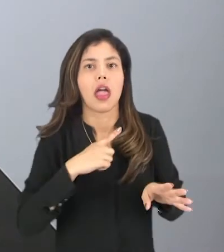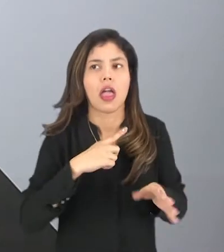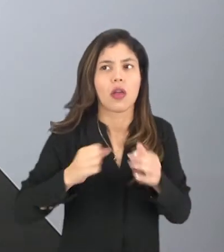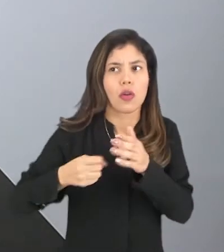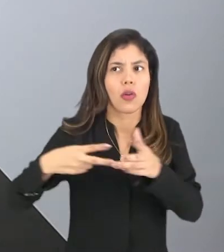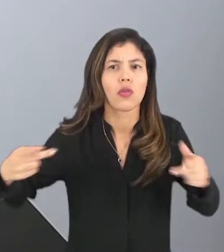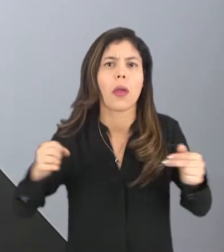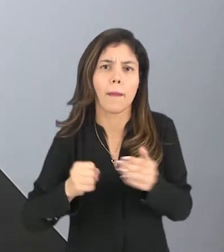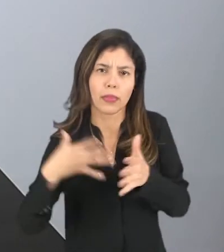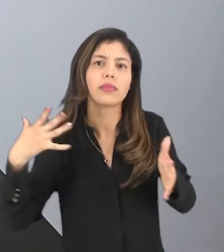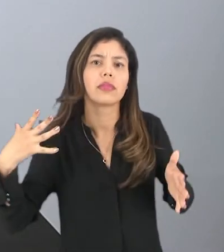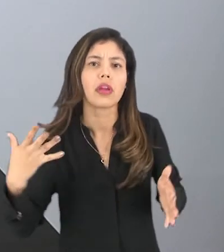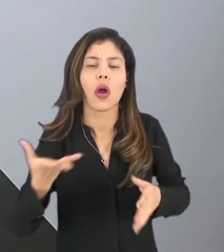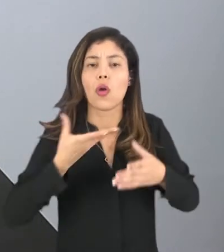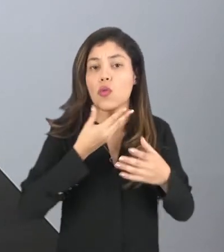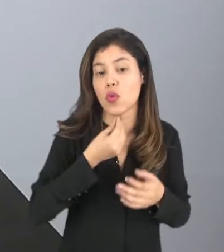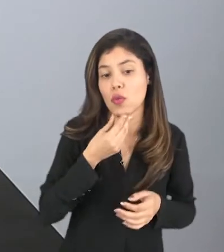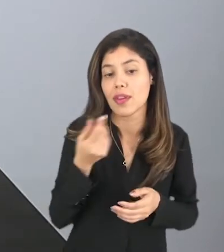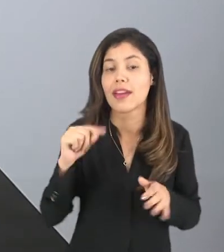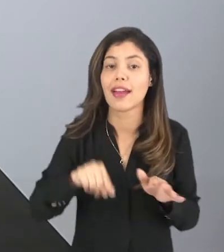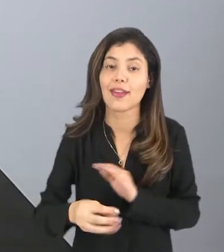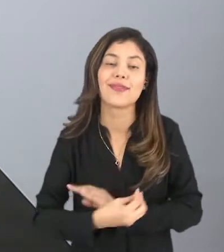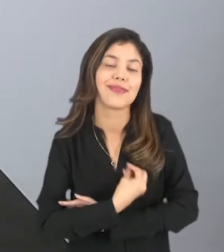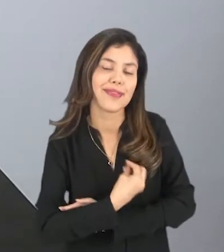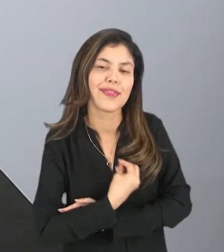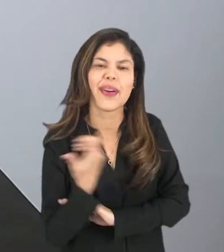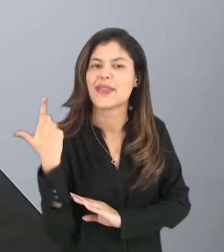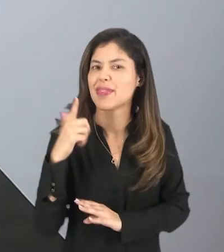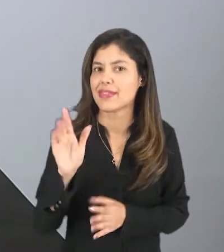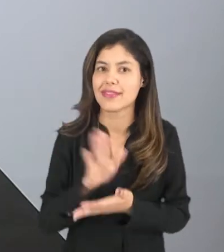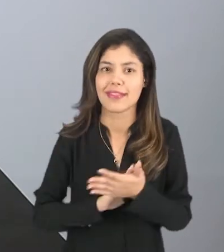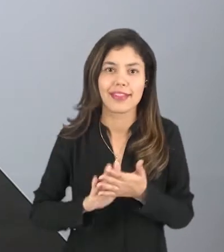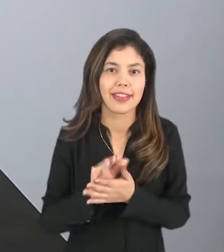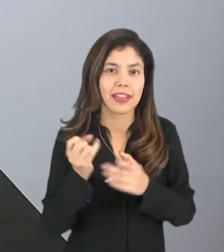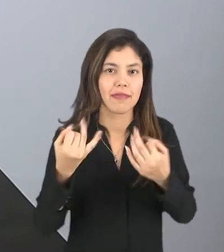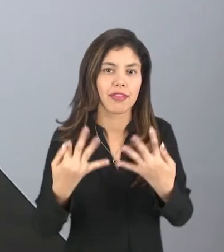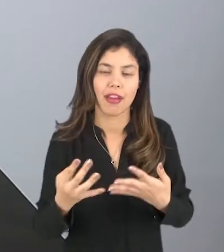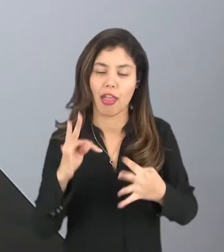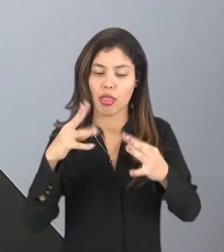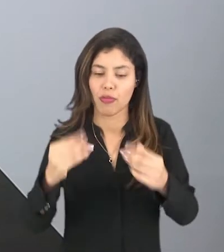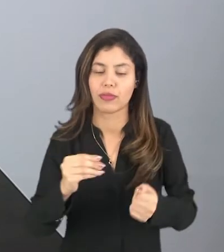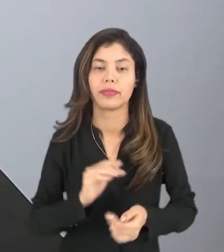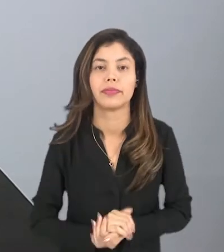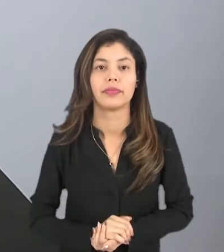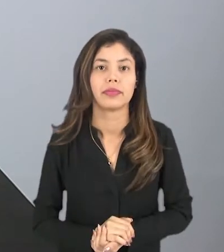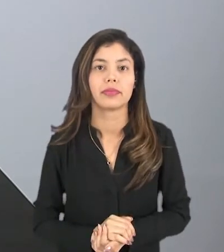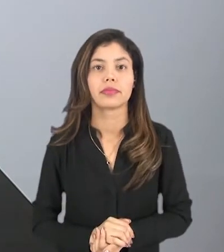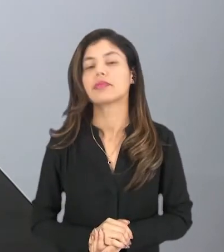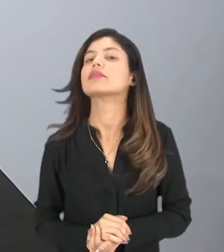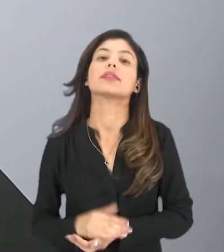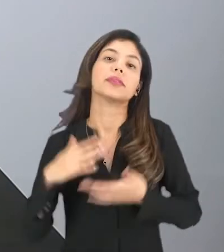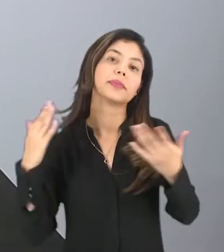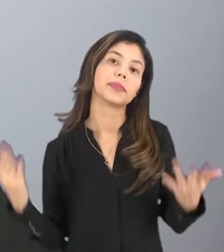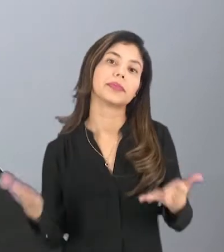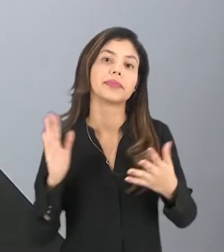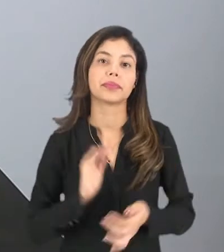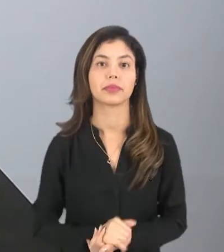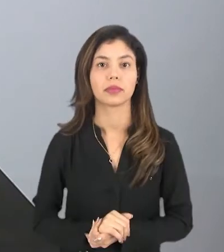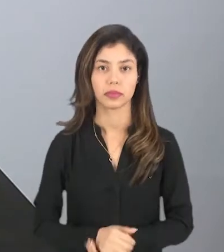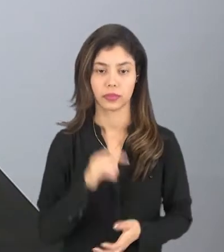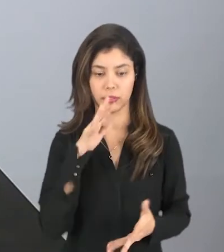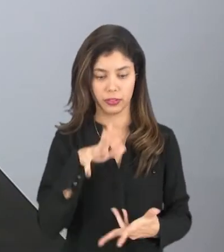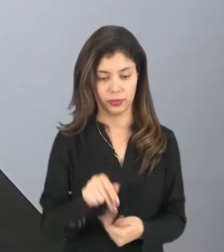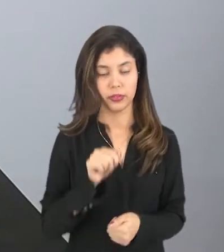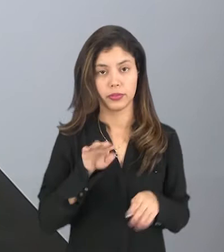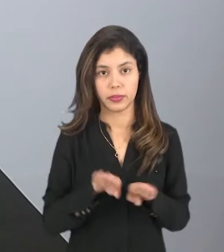cores que os homenzinhos que lá vivem nunca conseguiram contá-las todas novamente. Então, aqui, esse